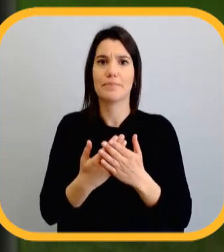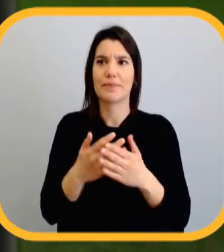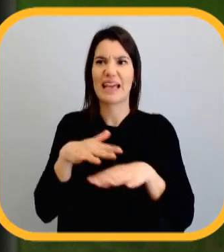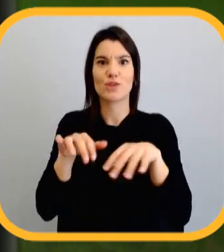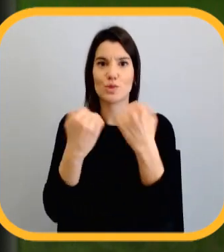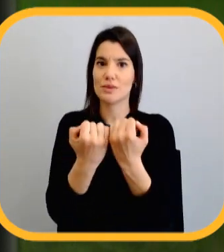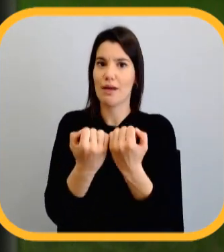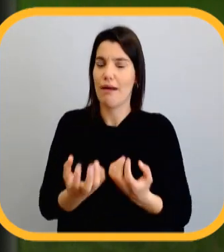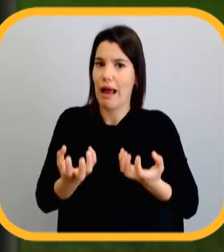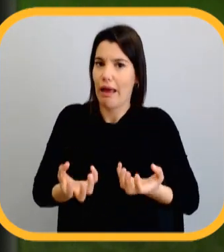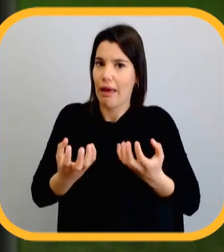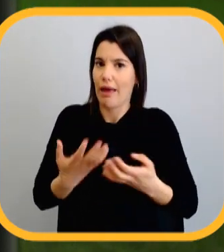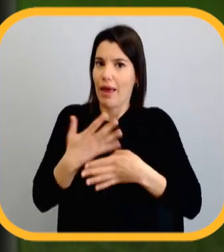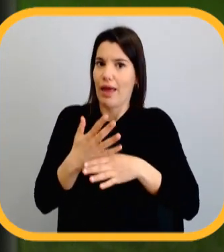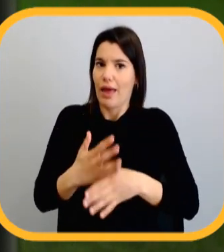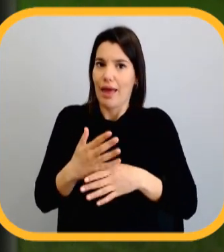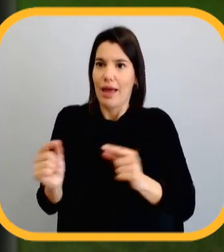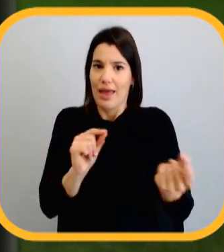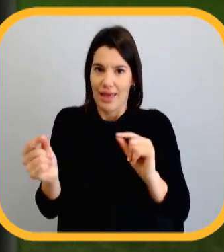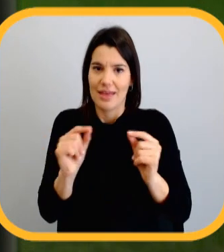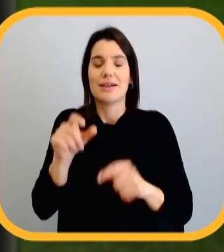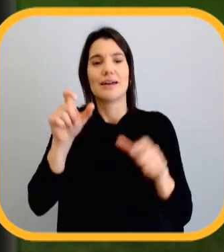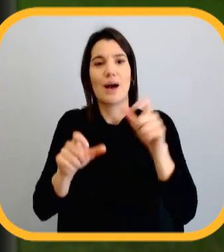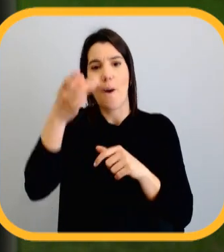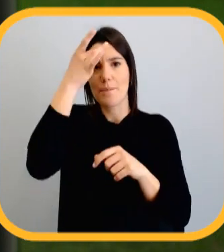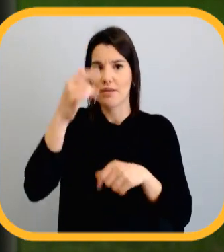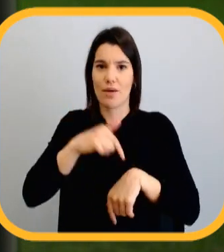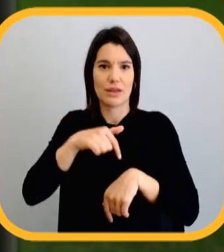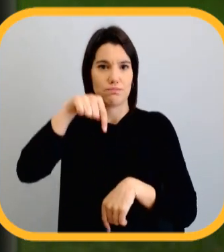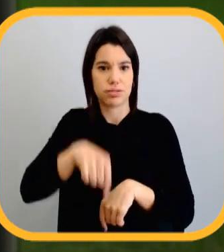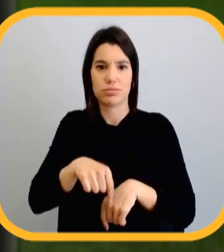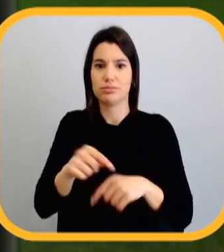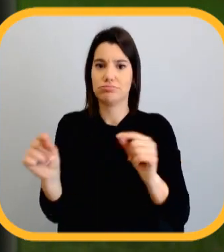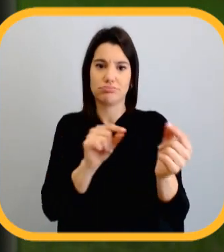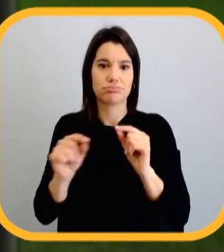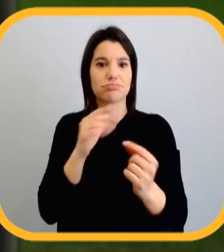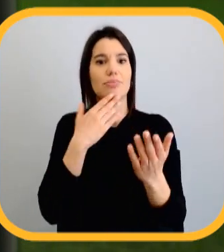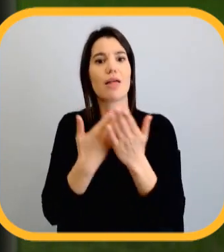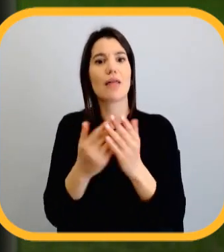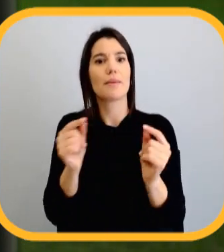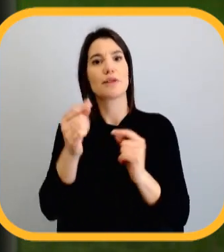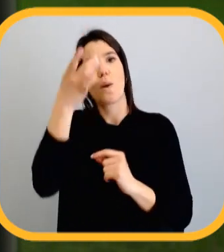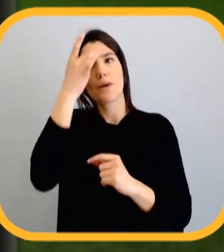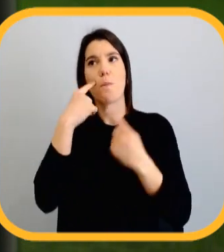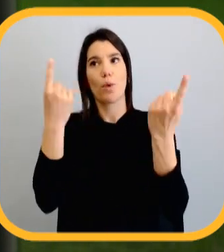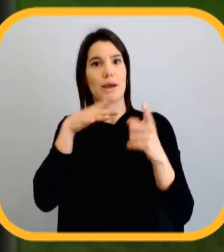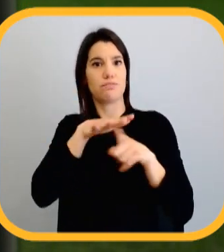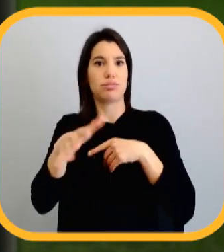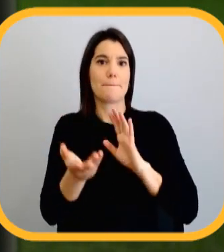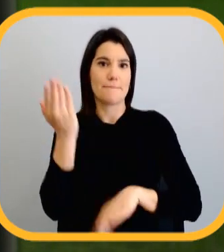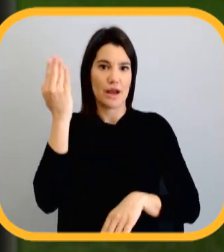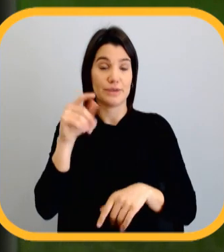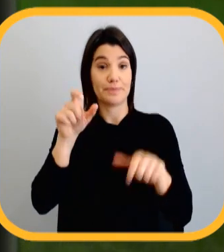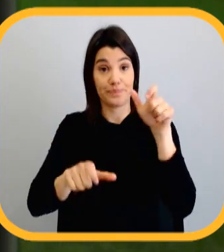discussões intensas nas redes sociais, onde os eleitores compartilham as suas opiniões em tempo real, amplificando o impacto dos debates na